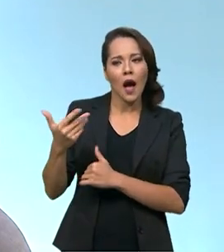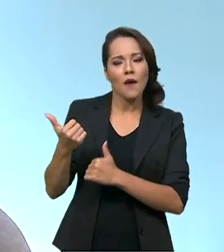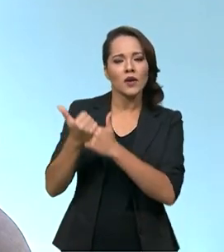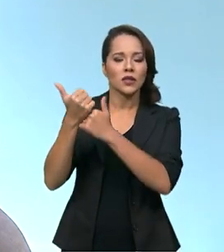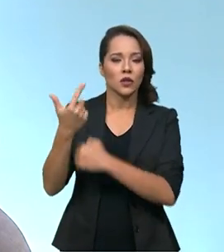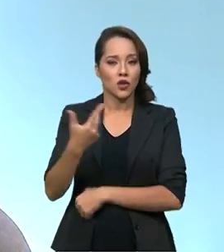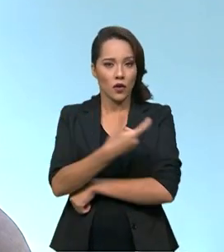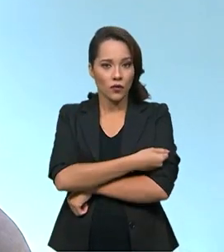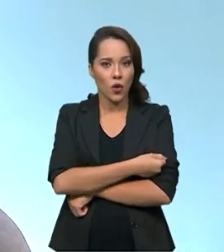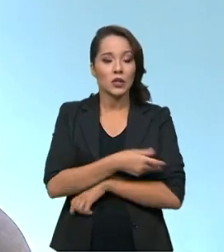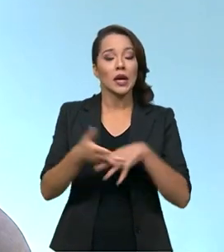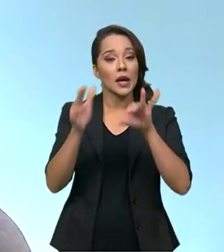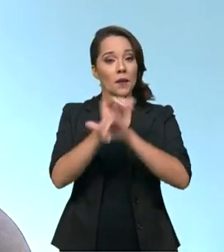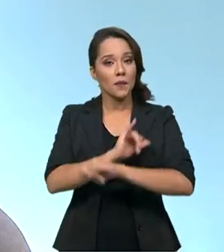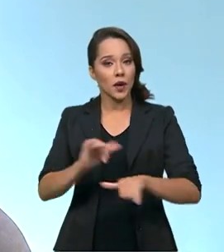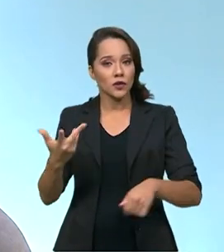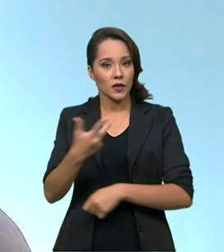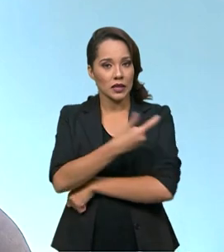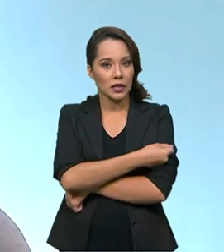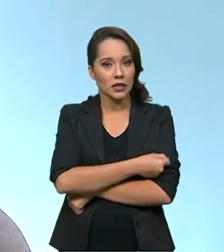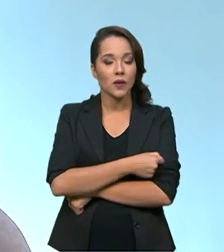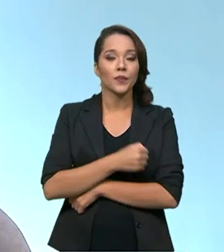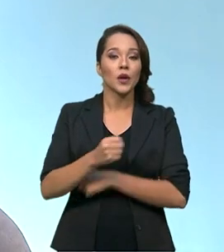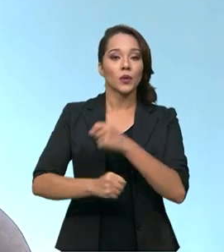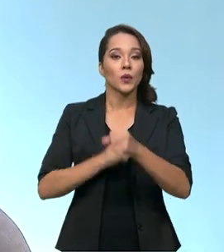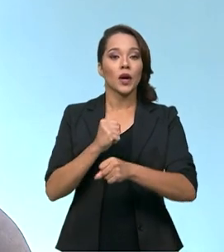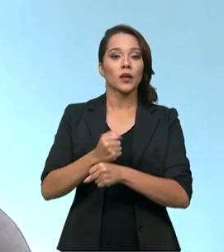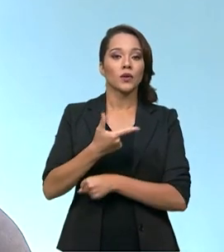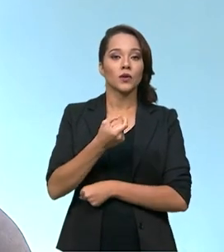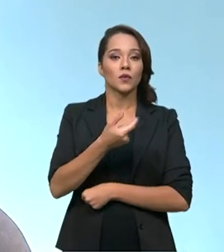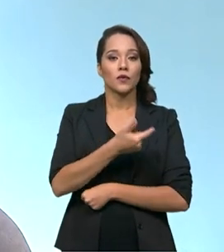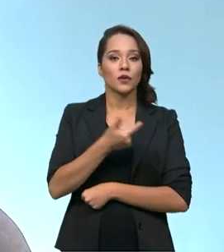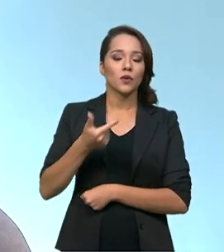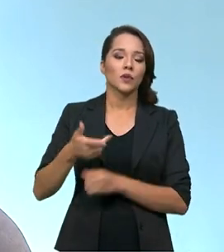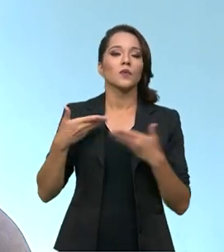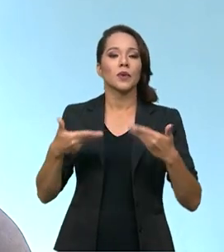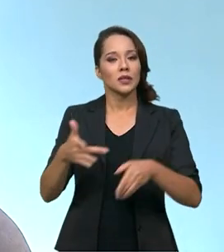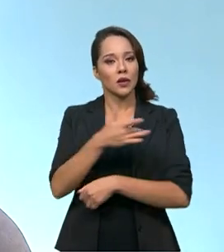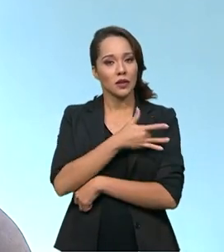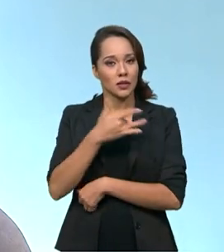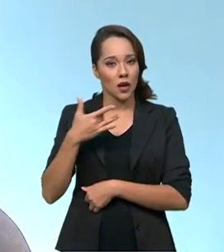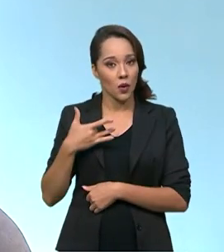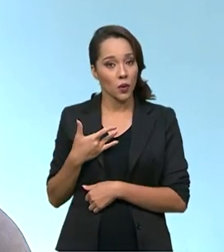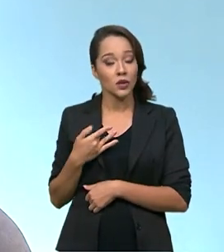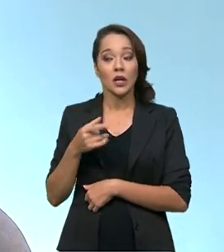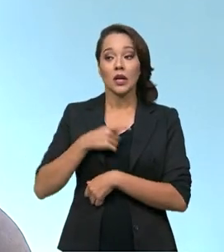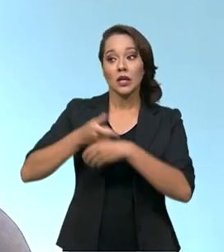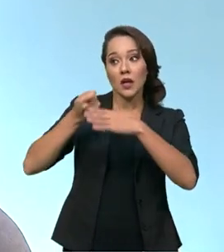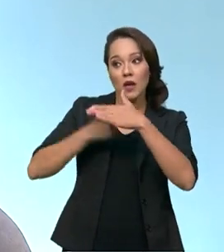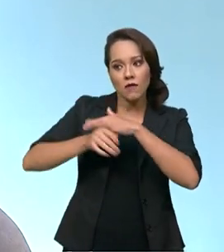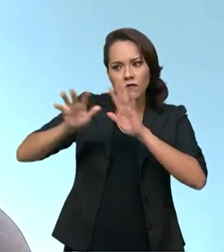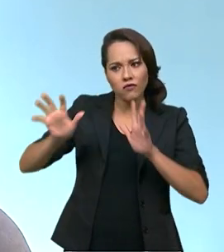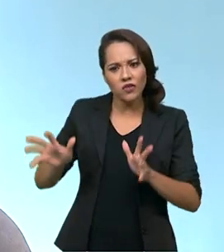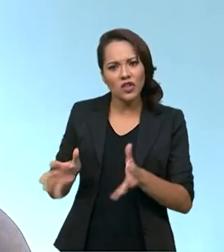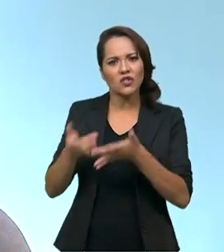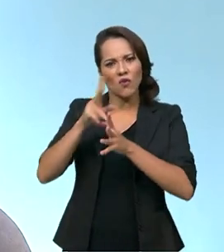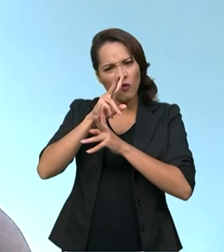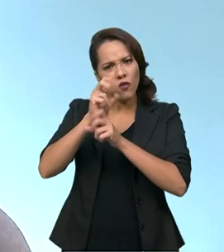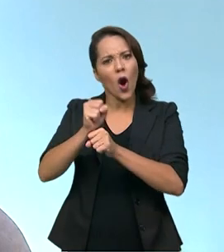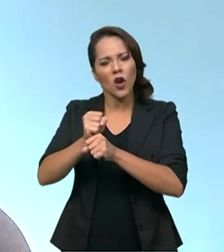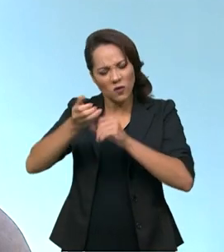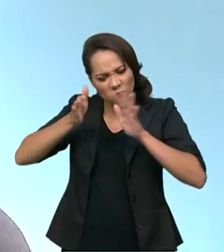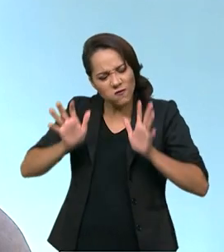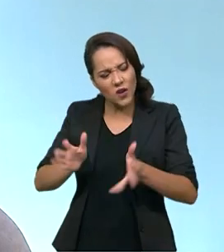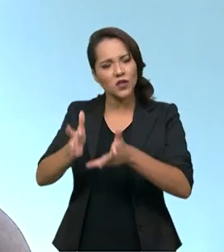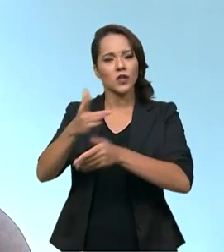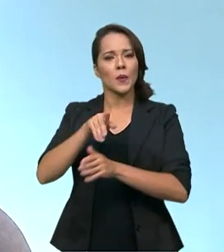reforço e a campanha de vacinação em 2022, o Ministério da Saúde, que tem investido fortemente em pesquisa na área da